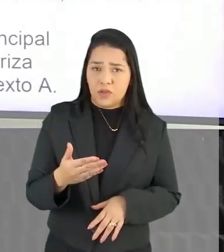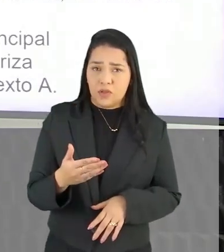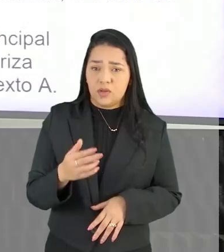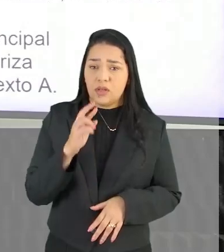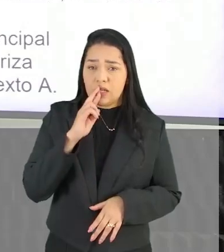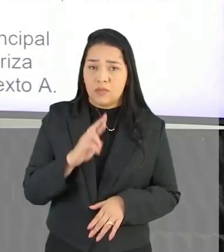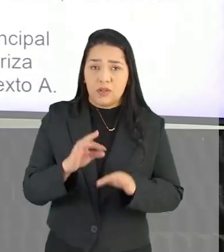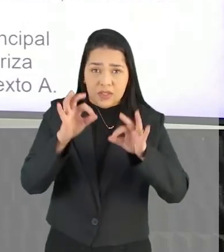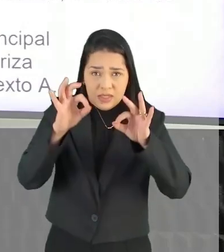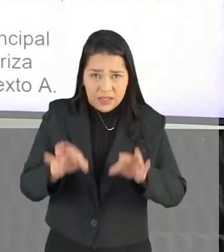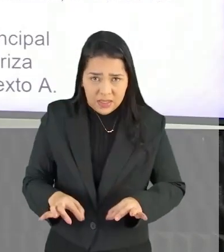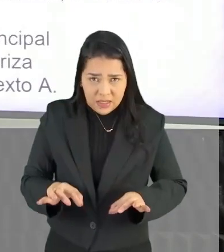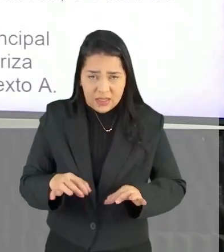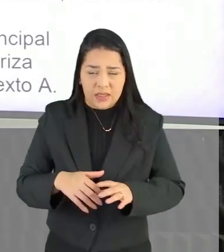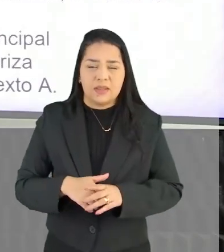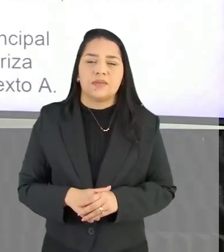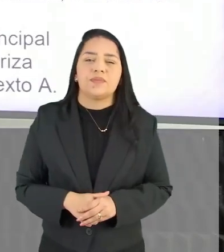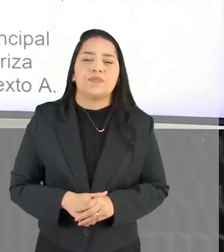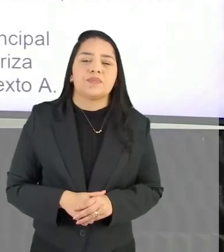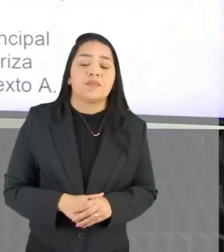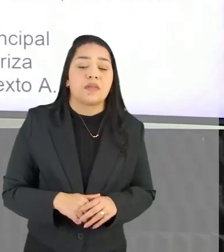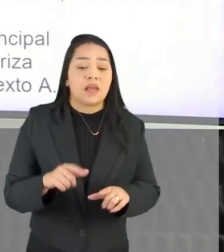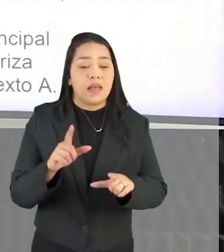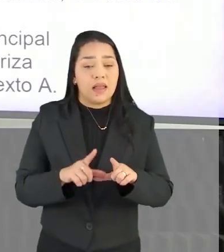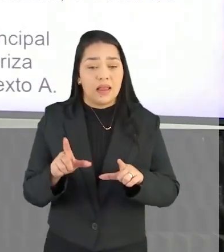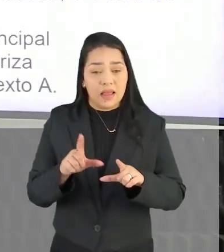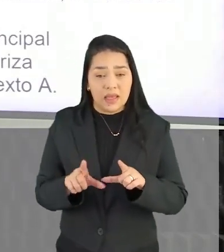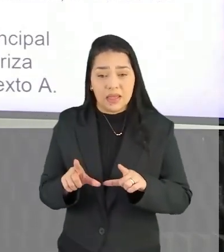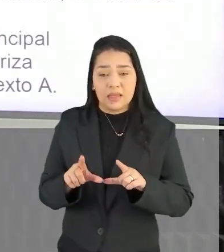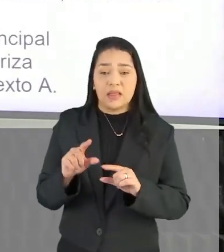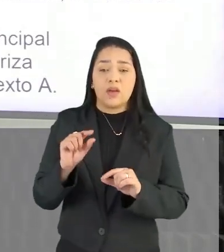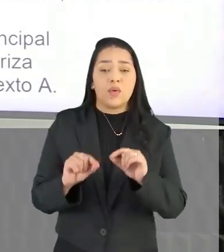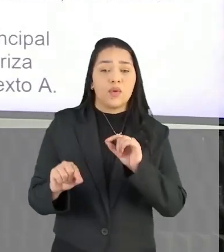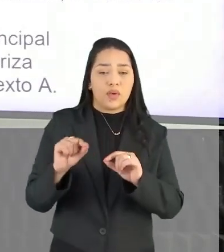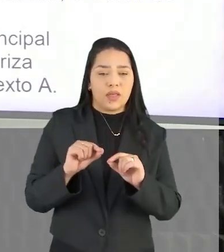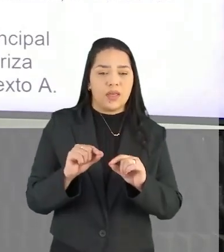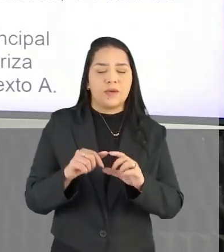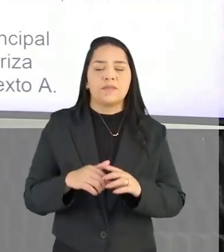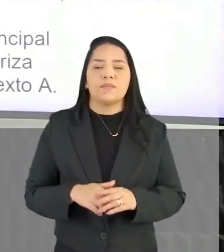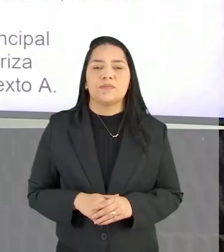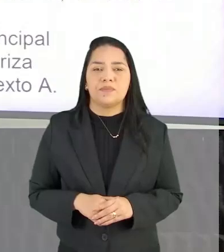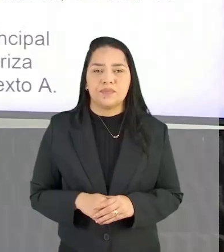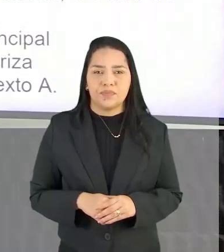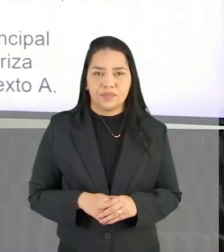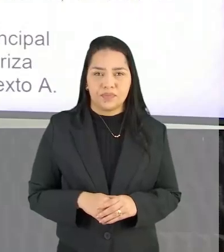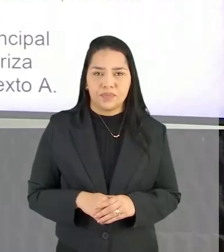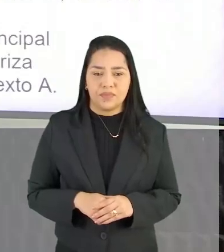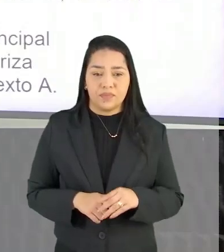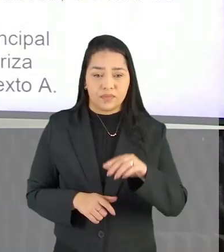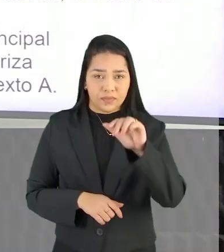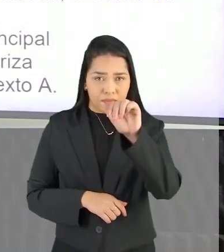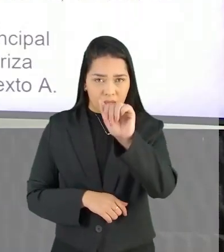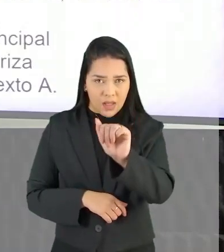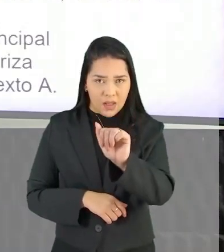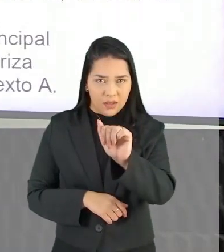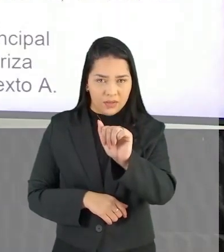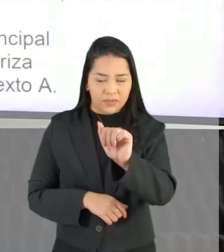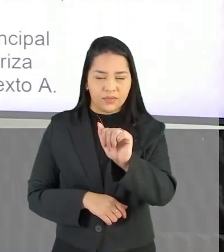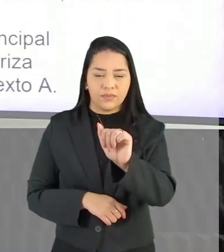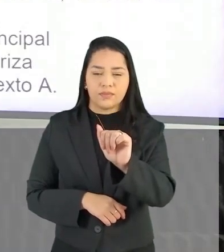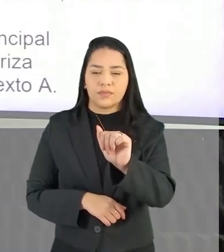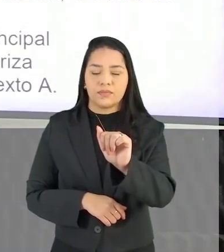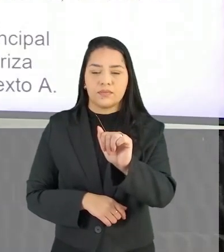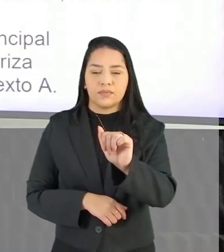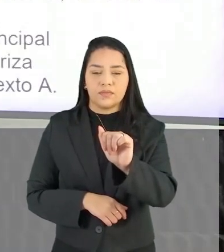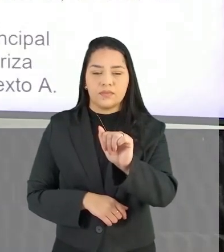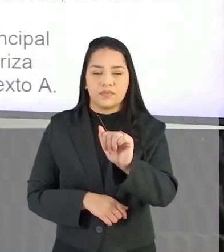gabarito adequado da questão. Letra E. A gente conclui que... Na leitura desses textos. O ufanismo A